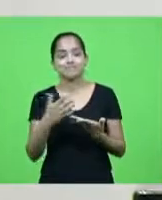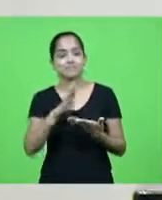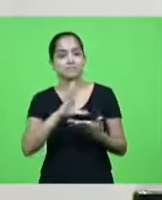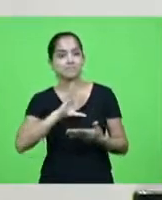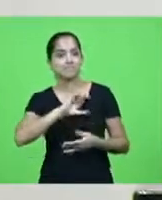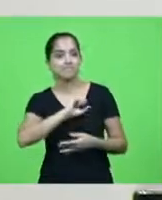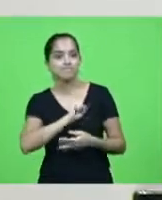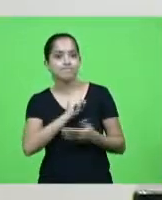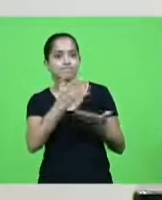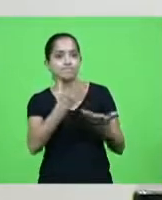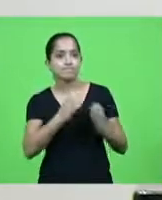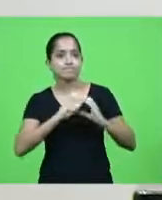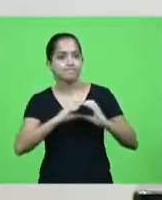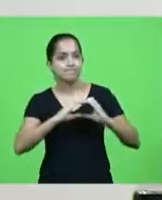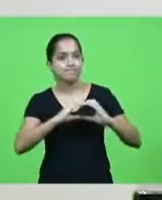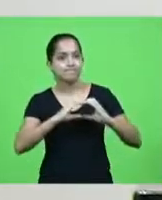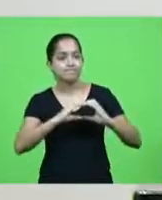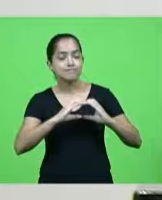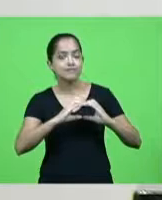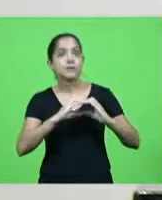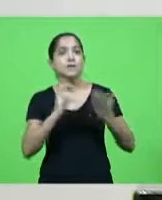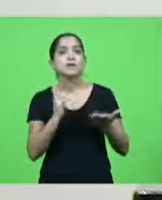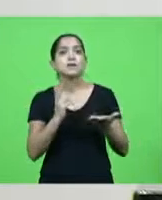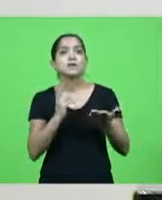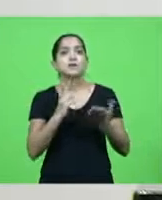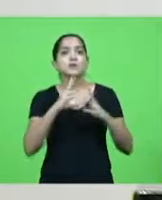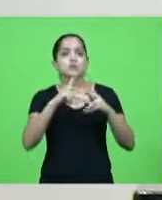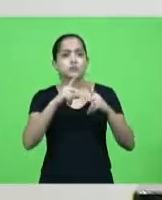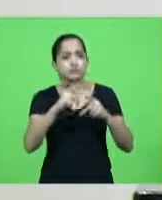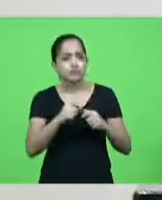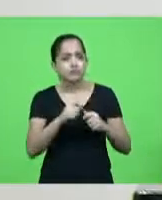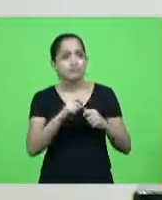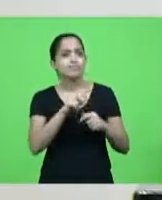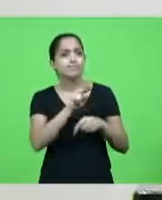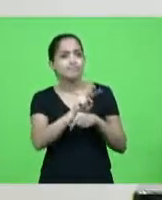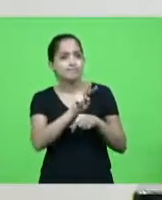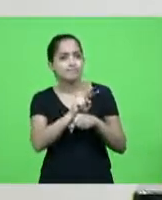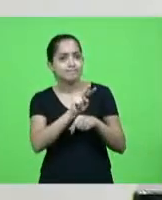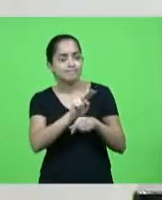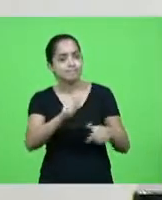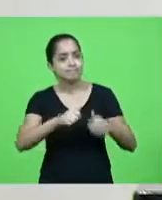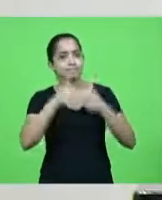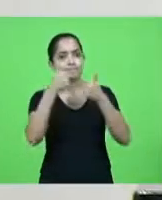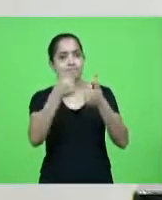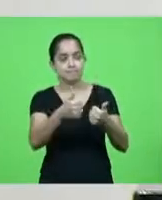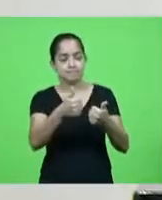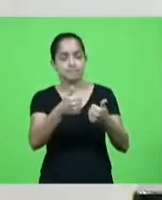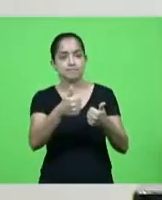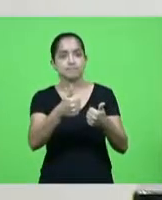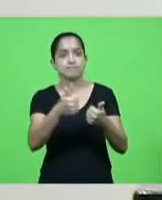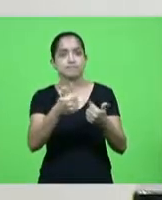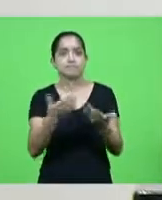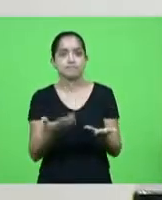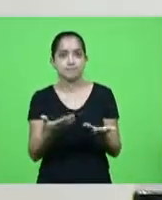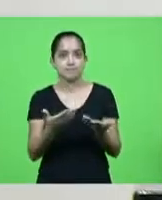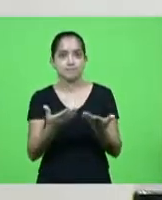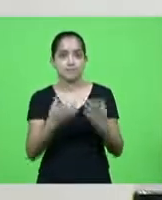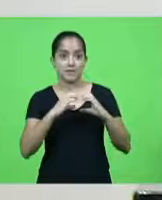e vou fazer de tudo para que você seja cada vez melhor essa é a minha declaração a cidade que eu nasci